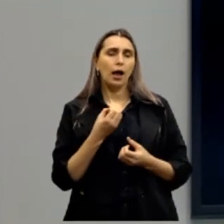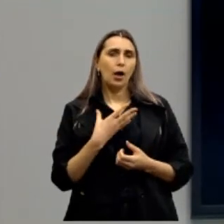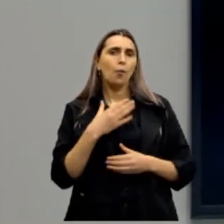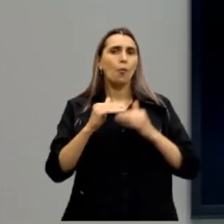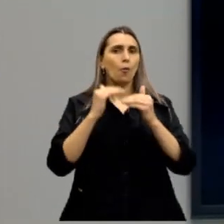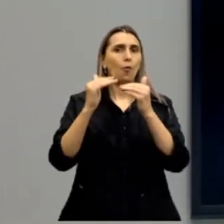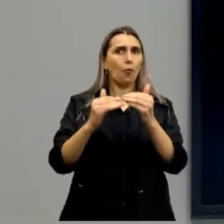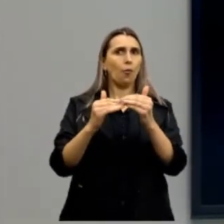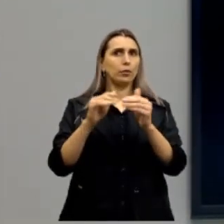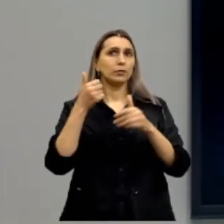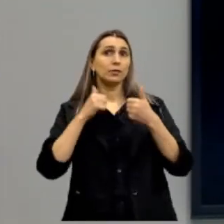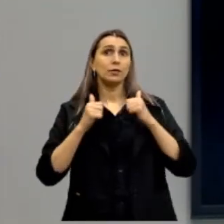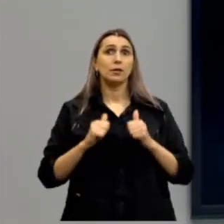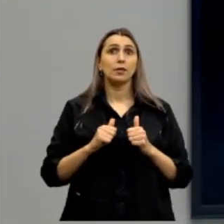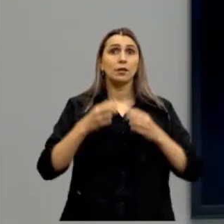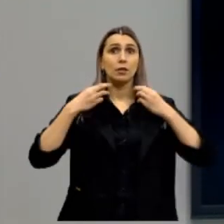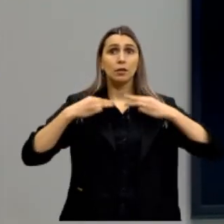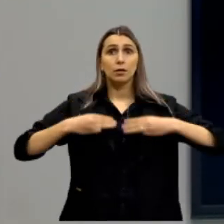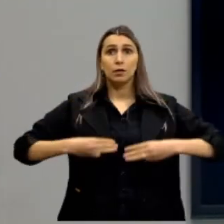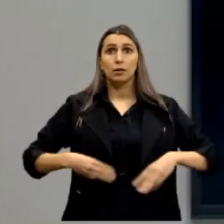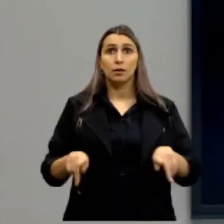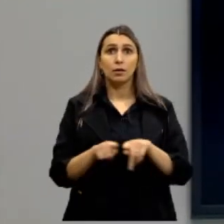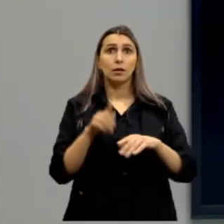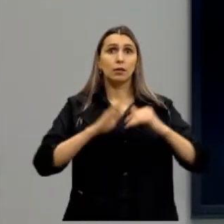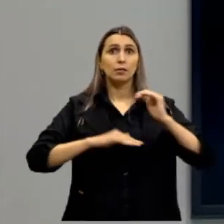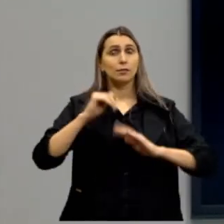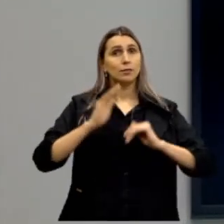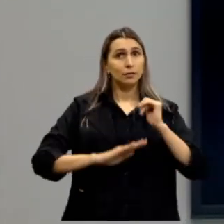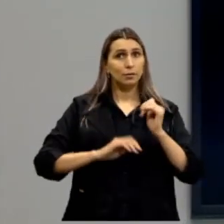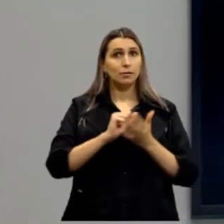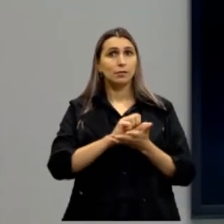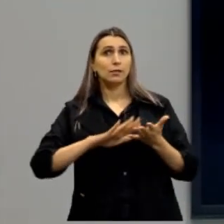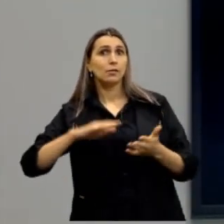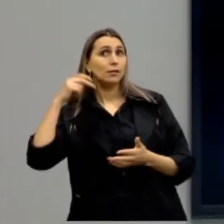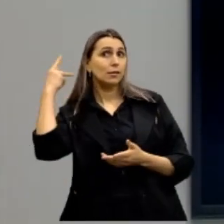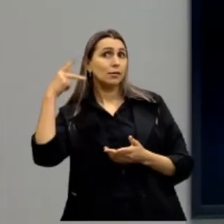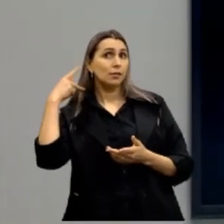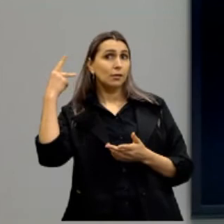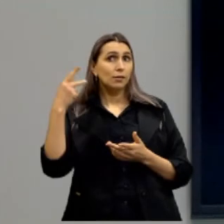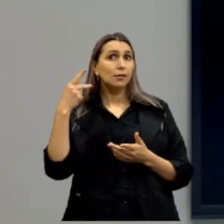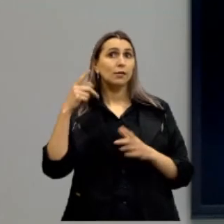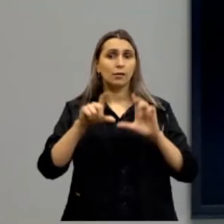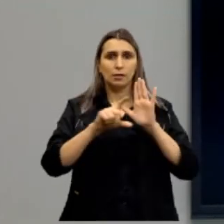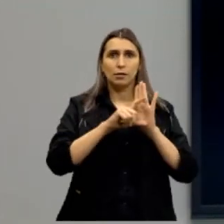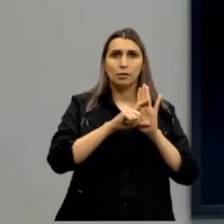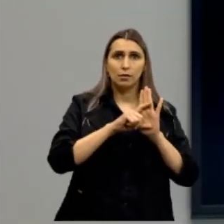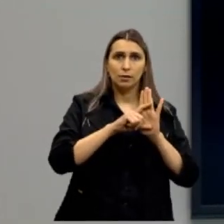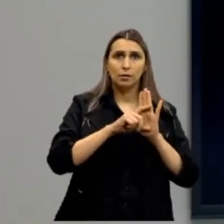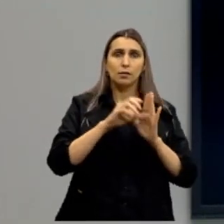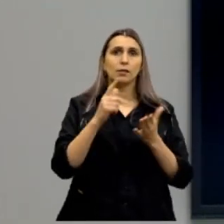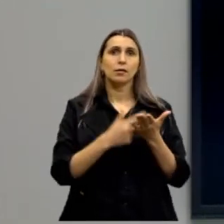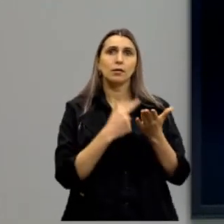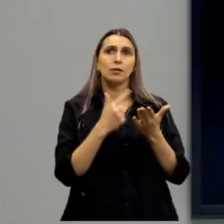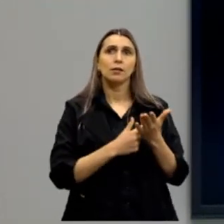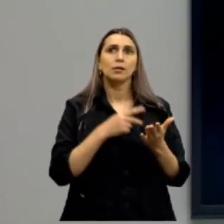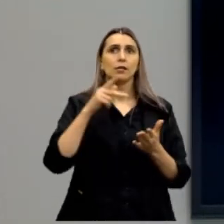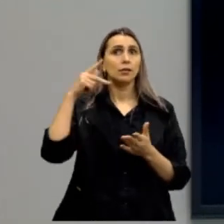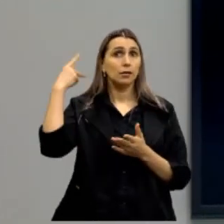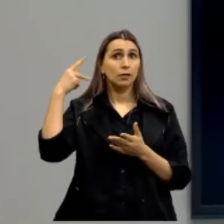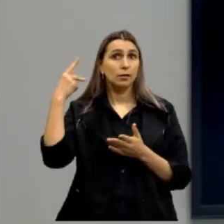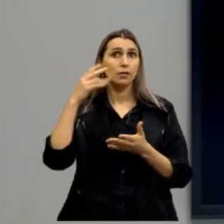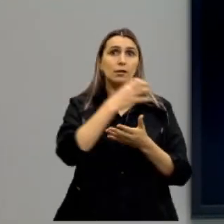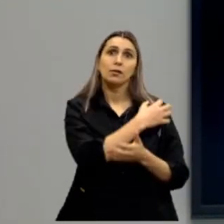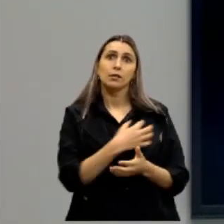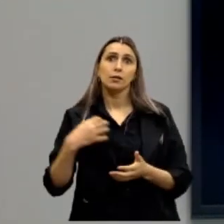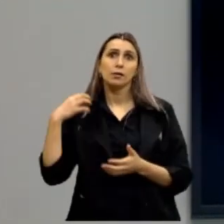desenvolvimento das qualidades morais e à prática das atividades políticas. O trecho retirado da obra política de